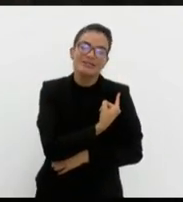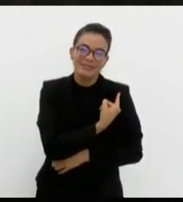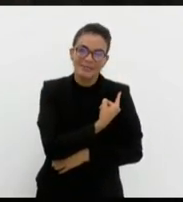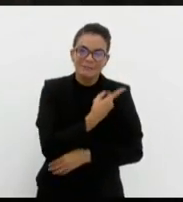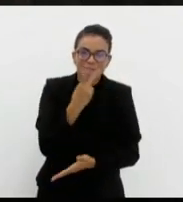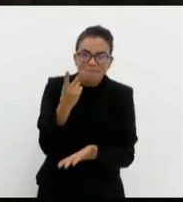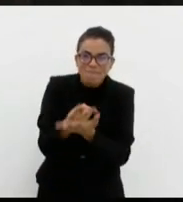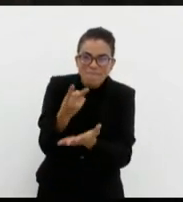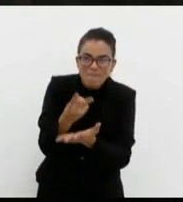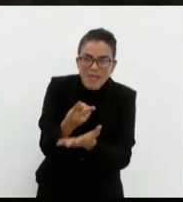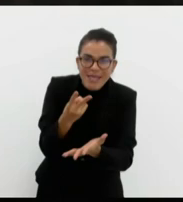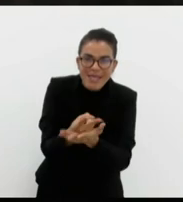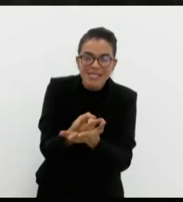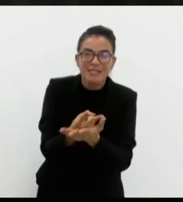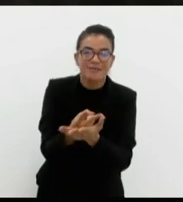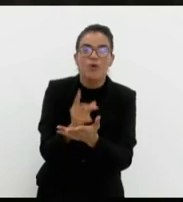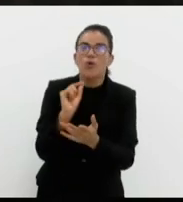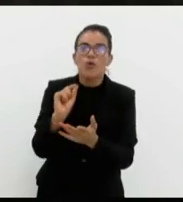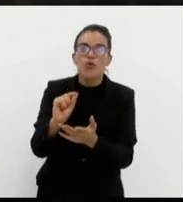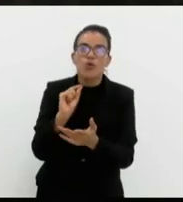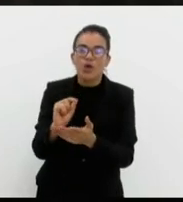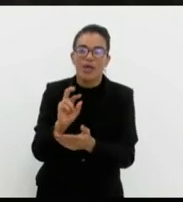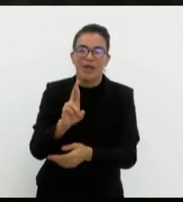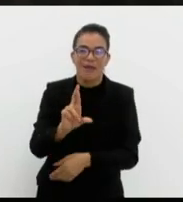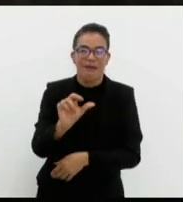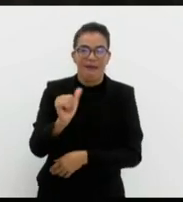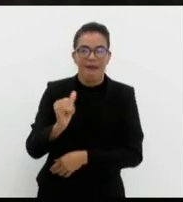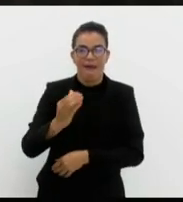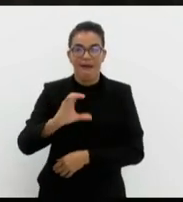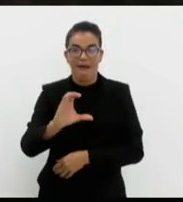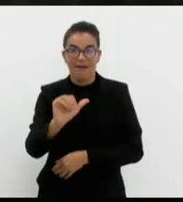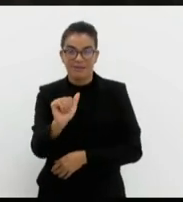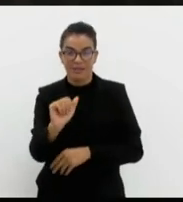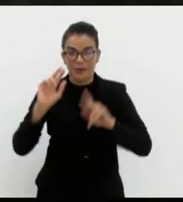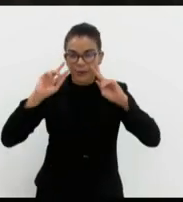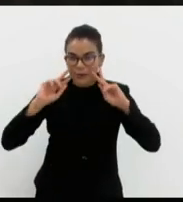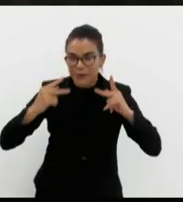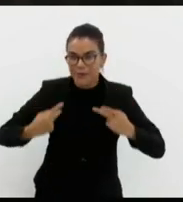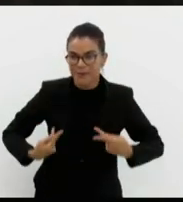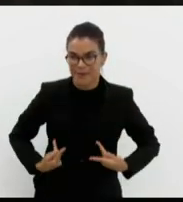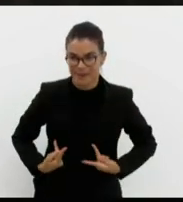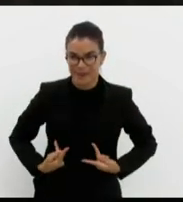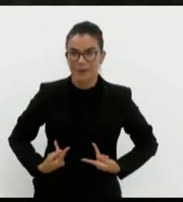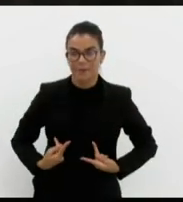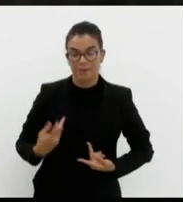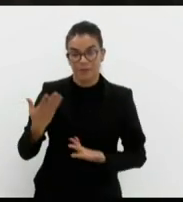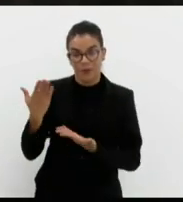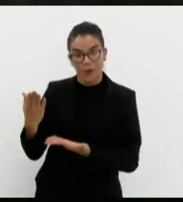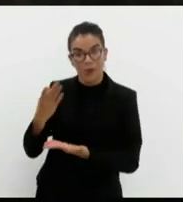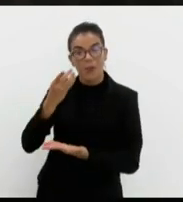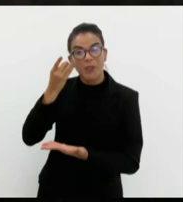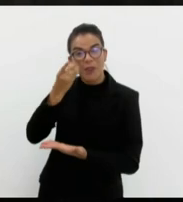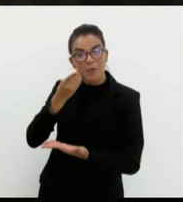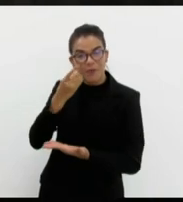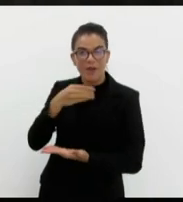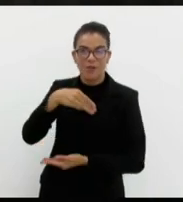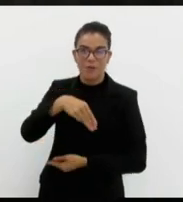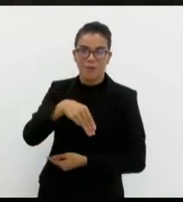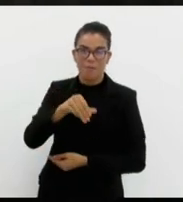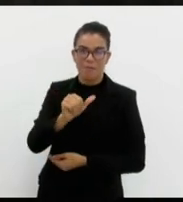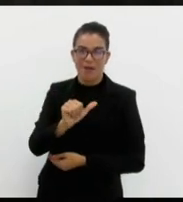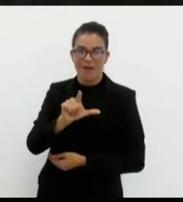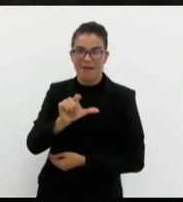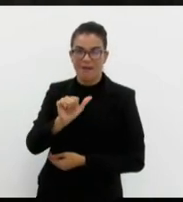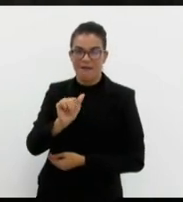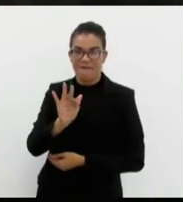mesma matriz, nós somos da raça humana. e o deputado Samuel Malafaia, que é um especialista na